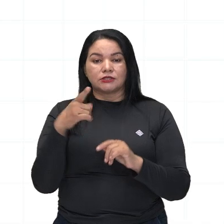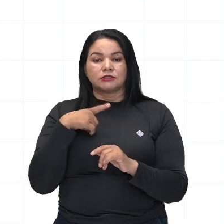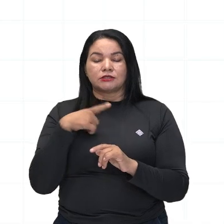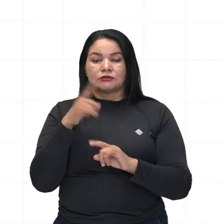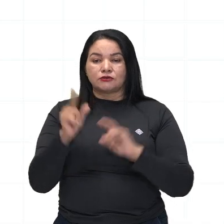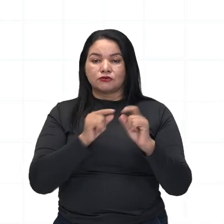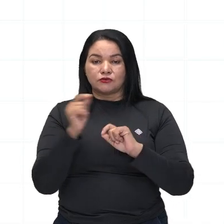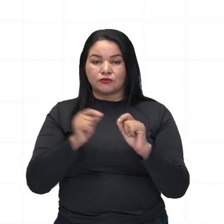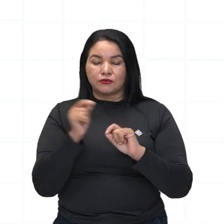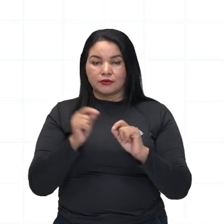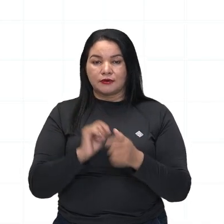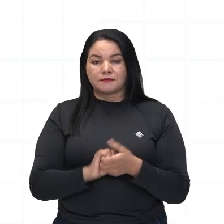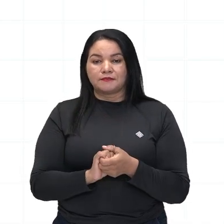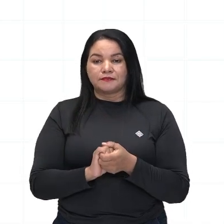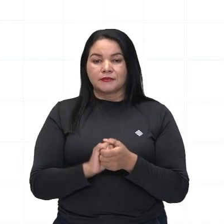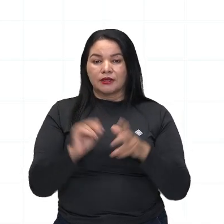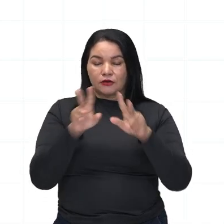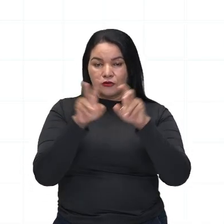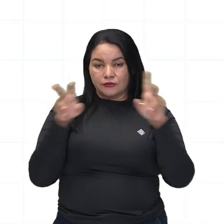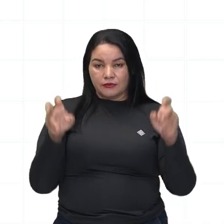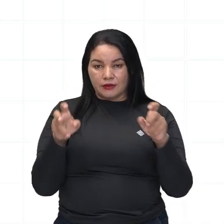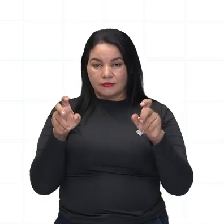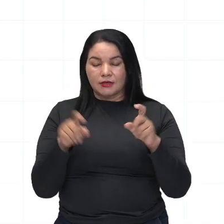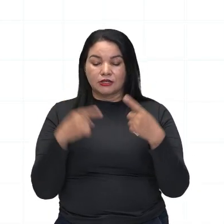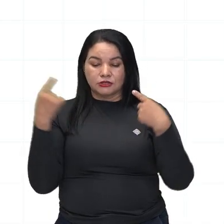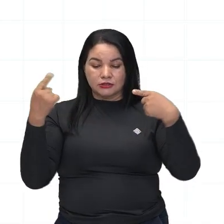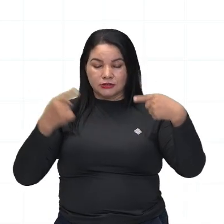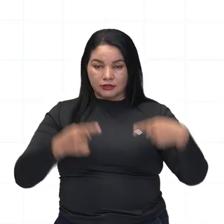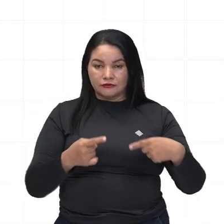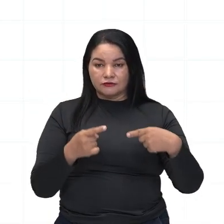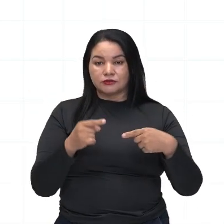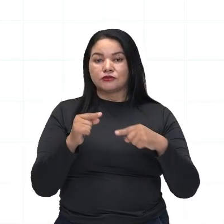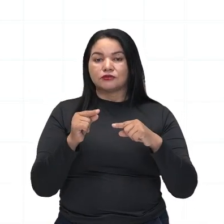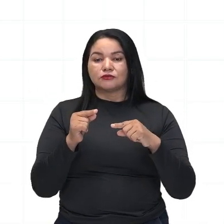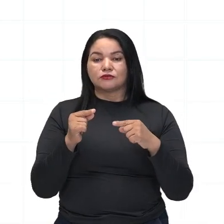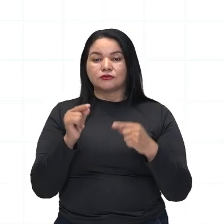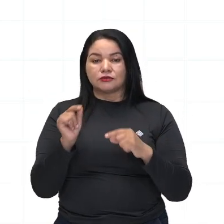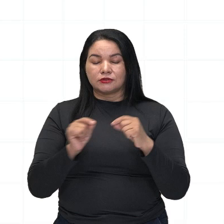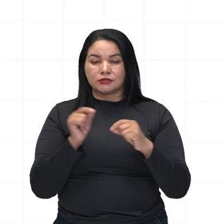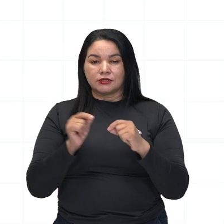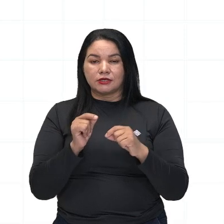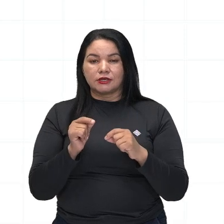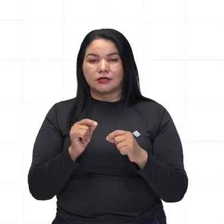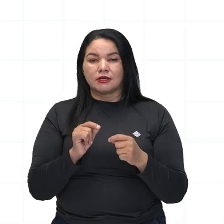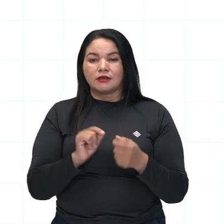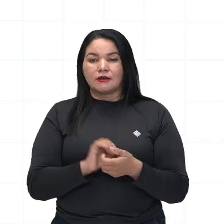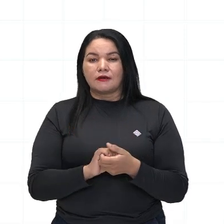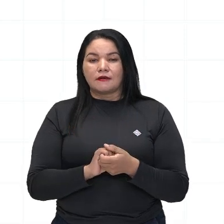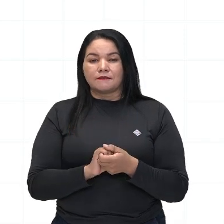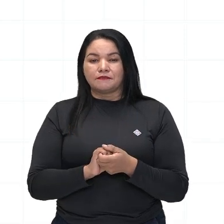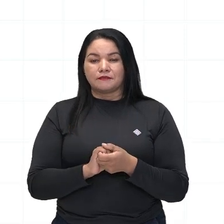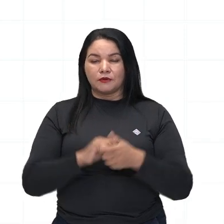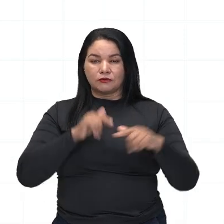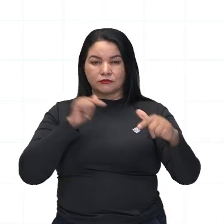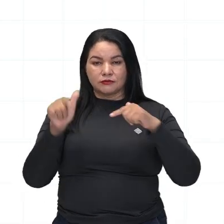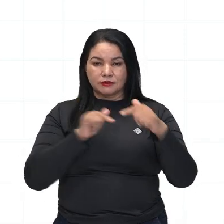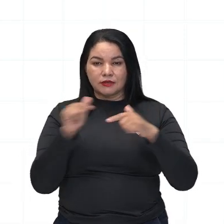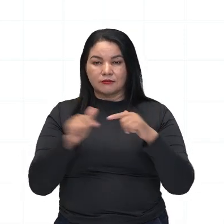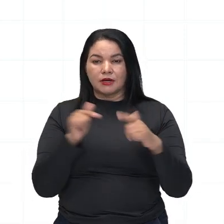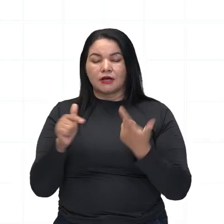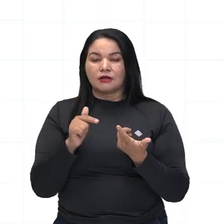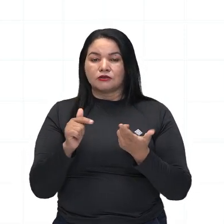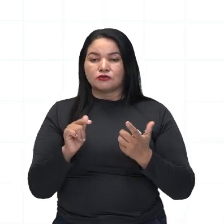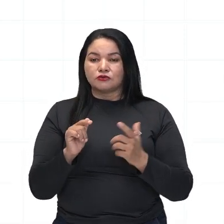proposta de redação. Desafios para o enfrentamento da invisibilidade do trabalho de cuidado